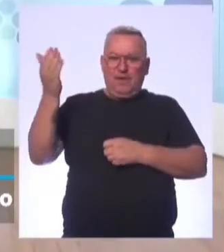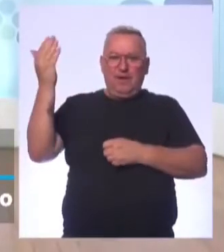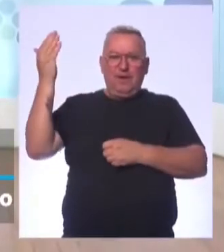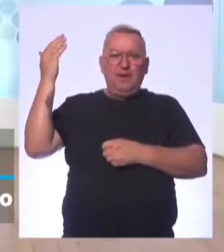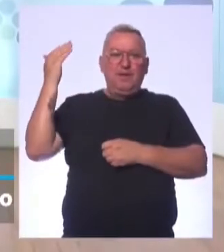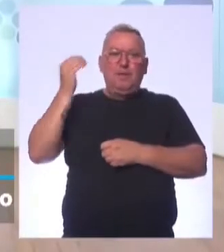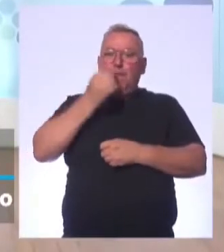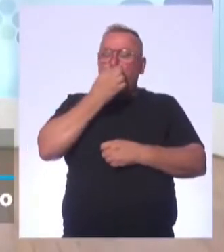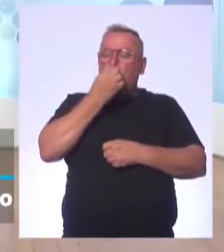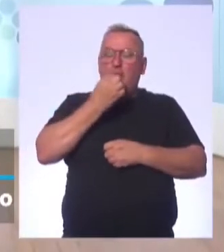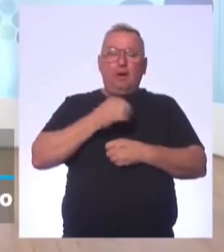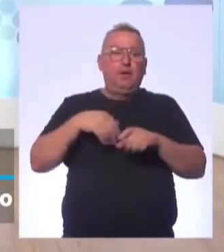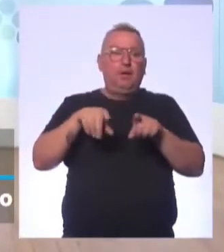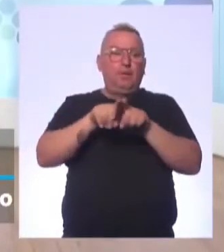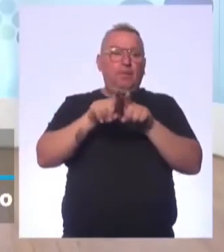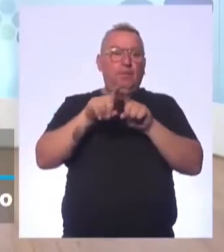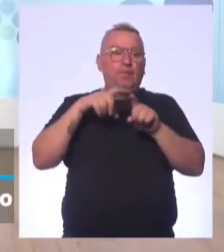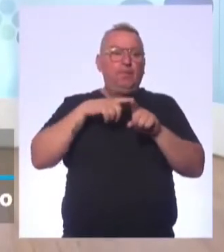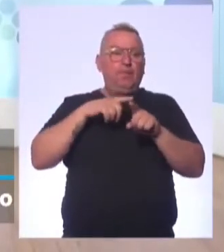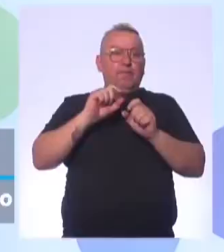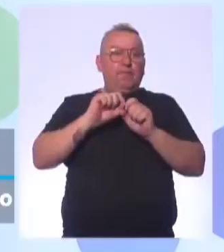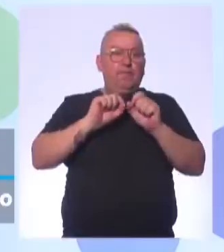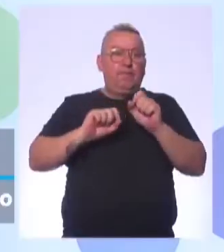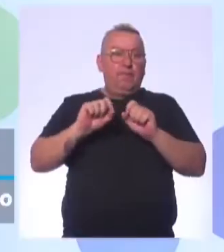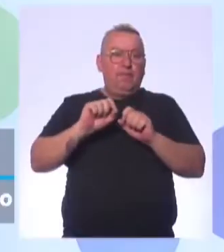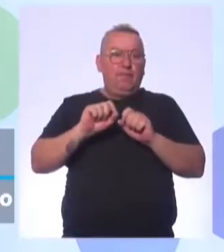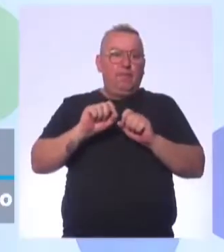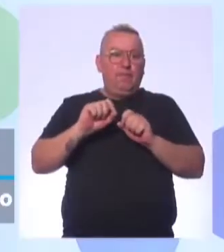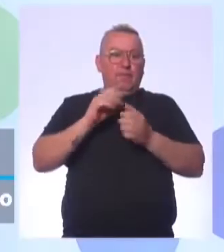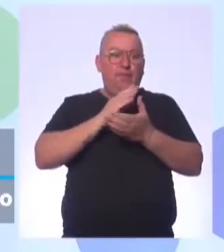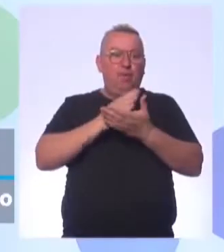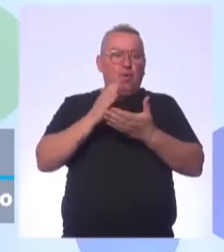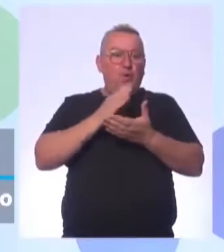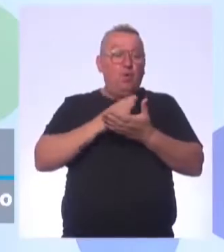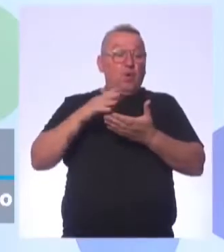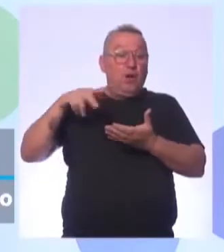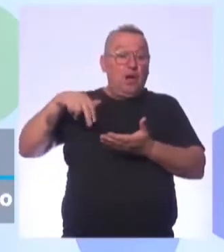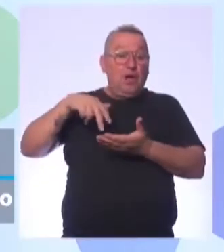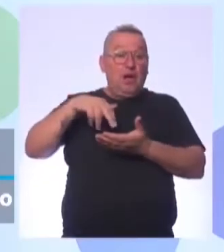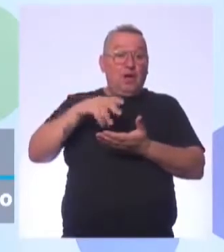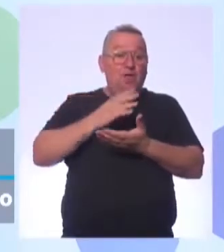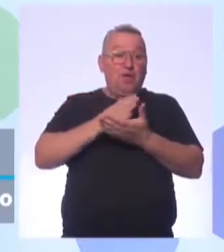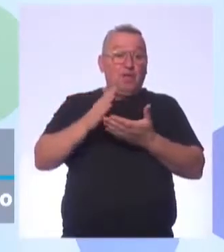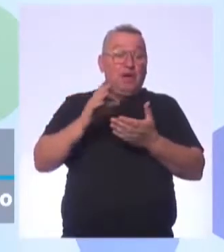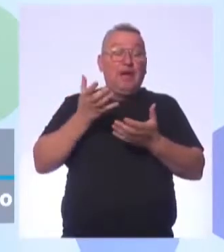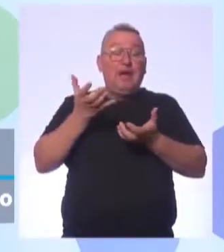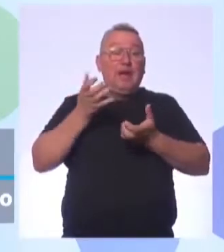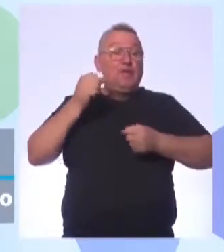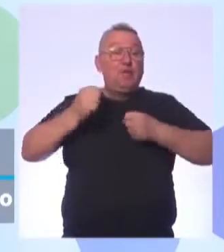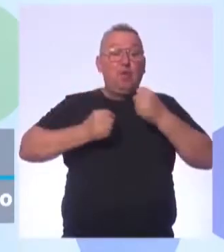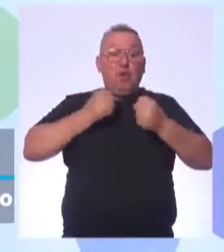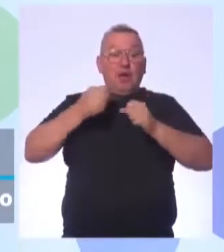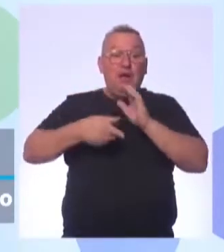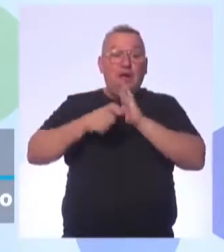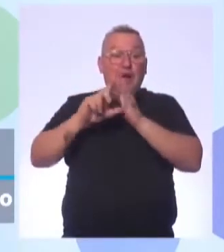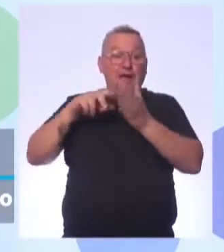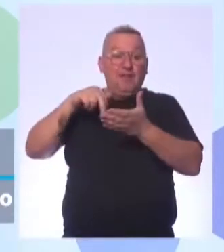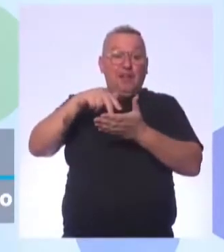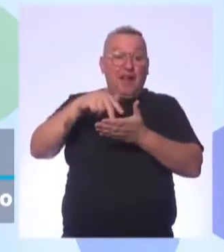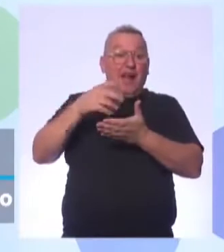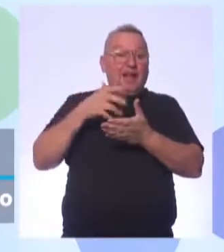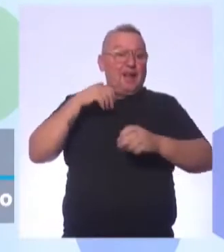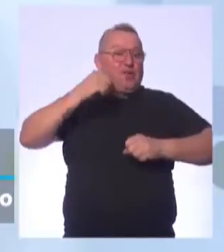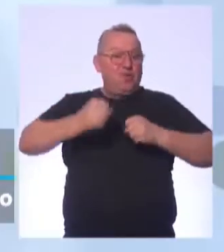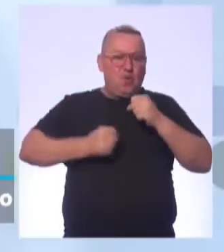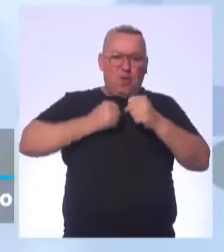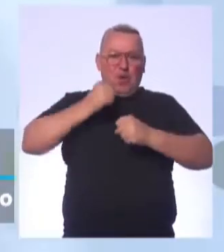engraçado que a gente quando vê uma criancinha ali, né, começa a dar os seus primeiros passos, ela já começa a querer correr. Antes de andar, quer correr. É